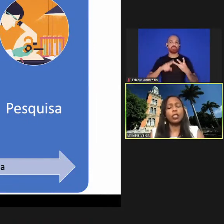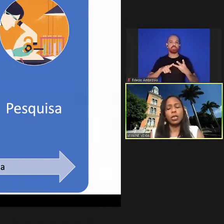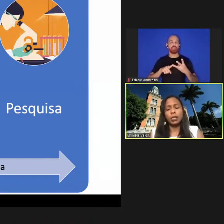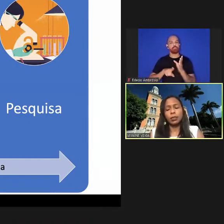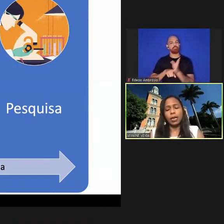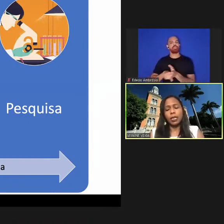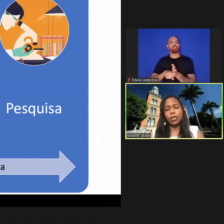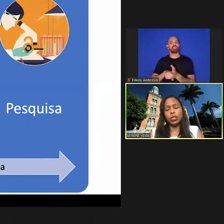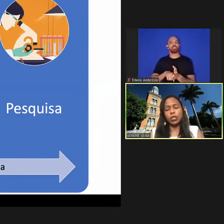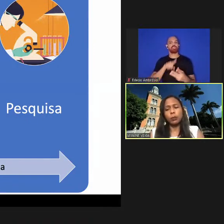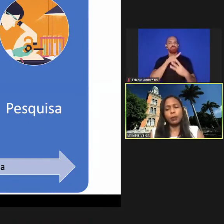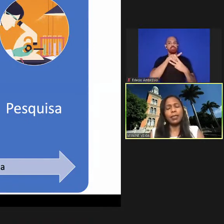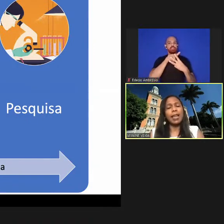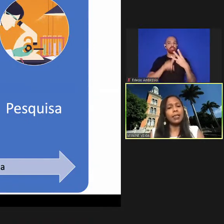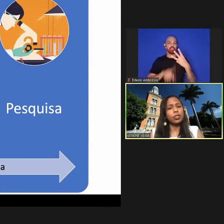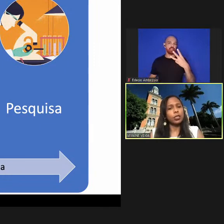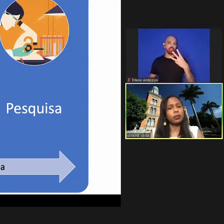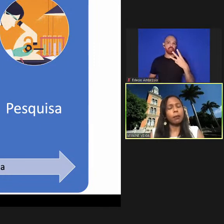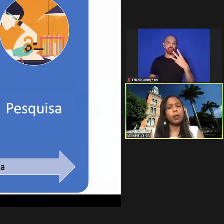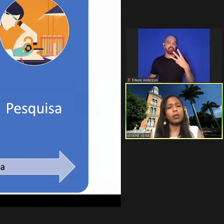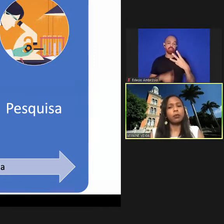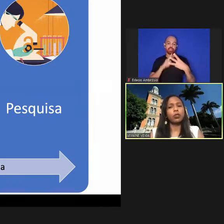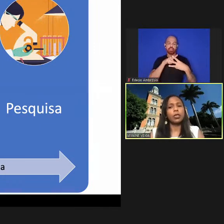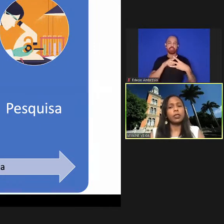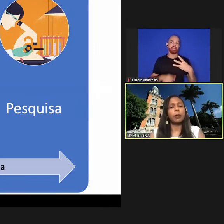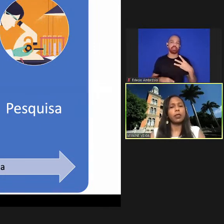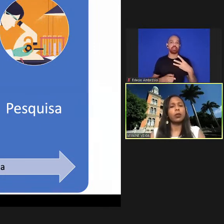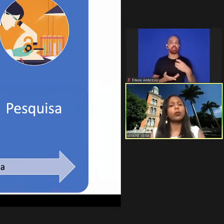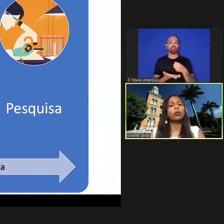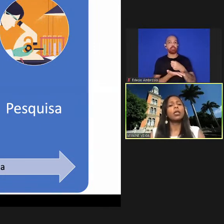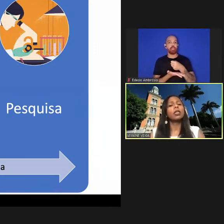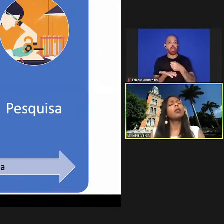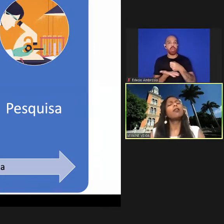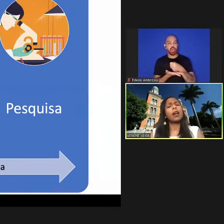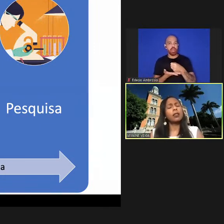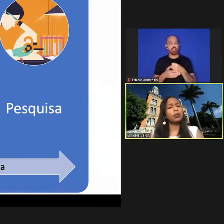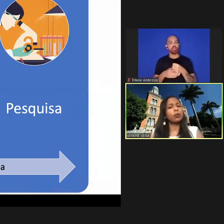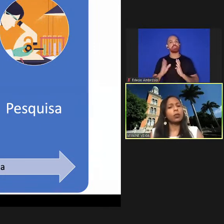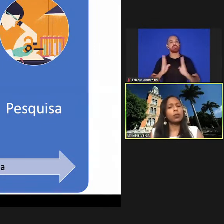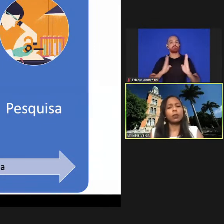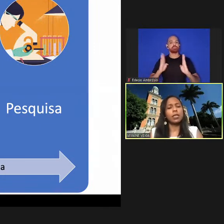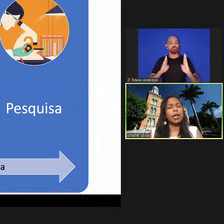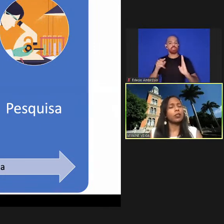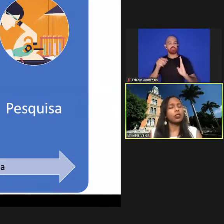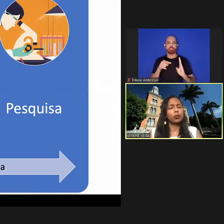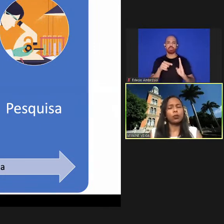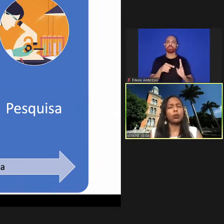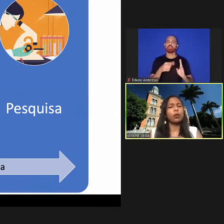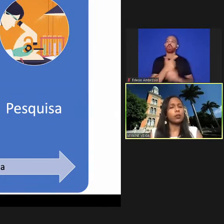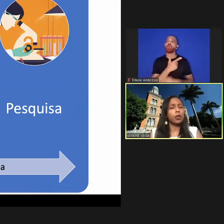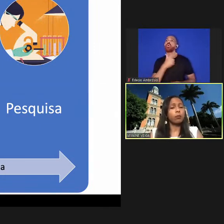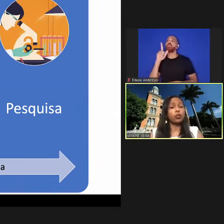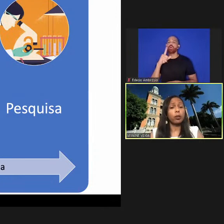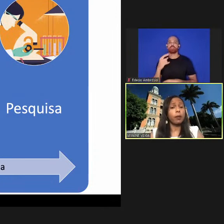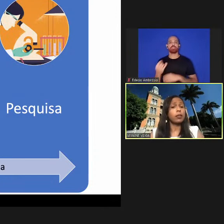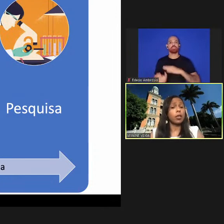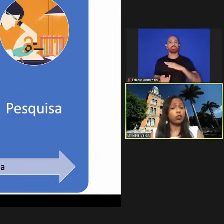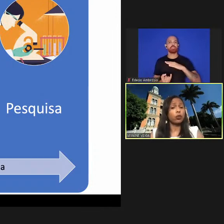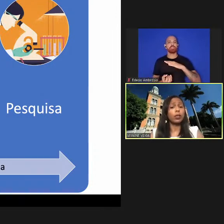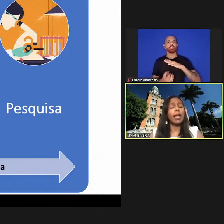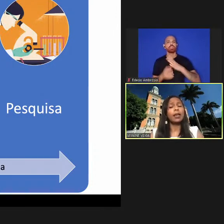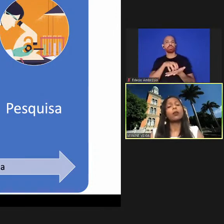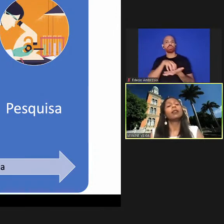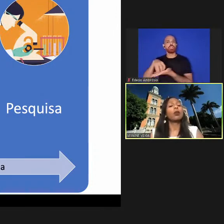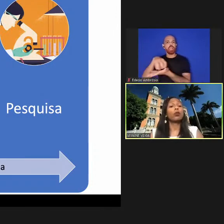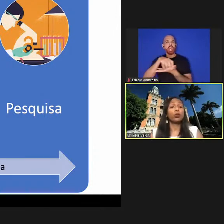três três pilares que trabalhamos nesse período e que várias outras unidades instituições e campos também se